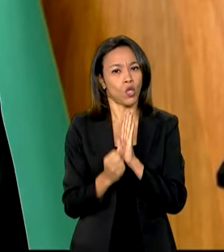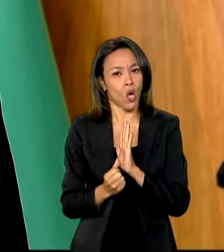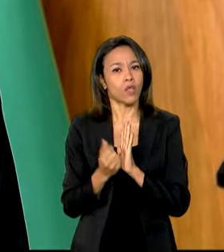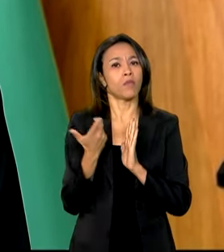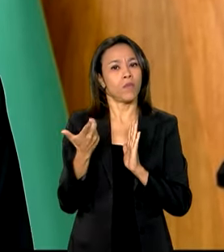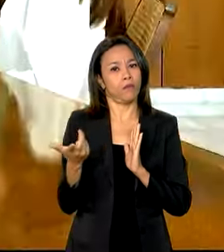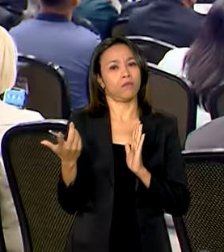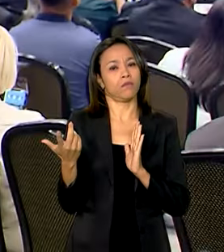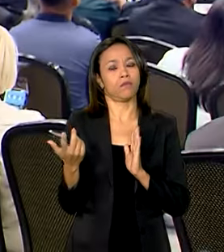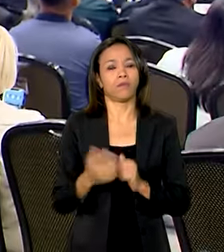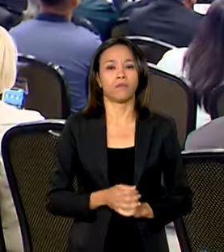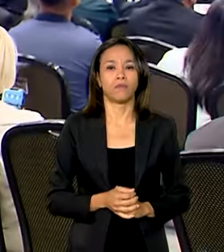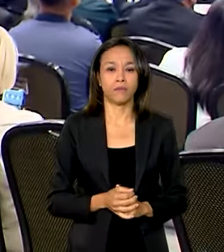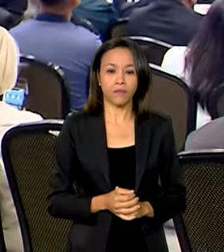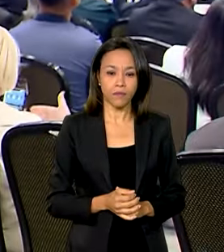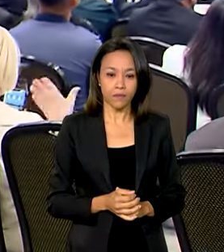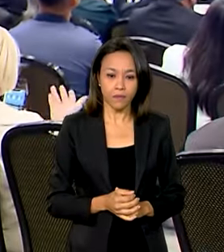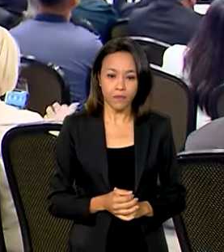questão fiscal no Brasil.